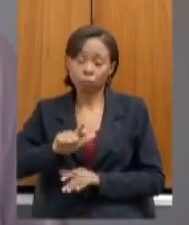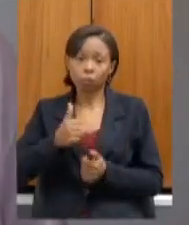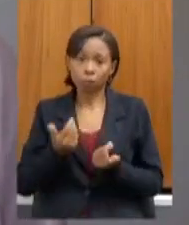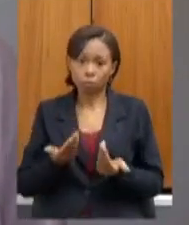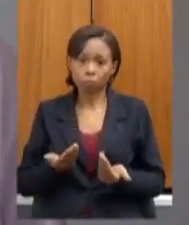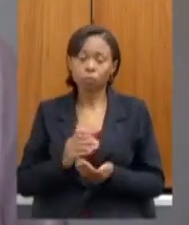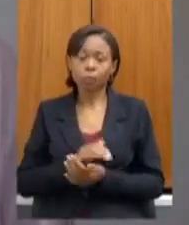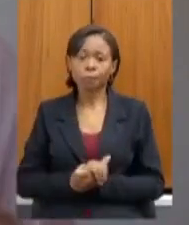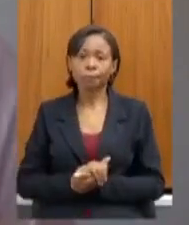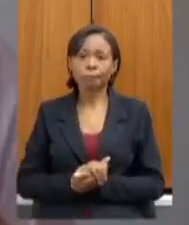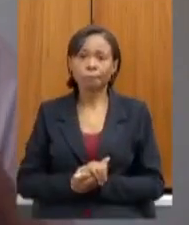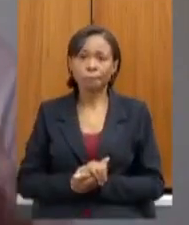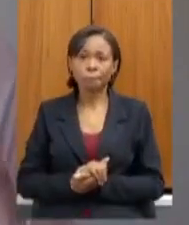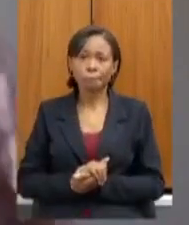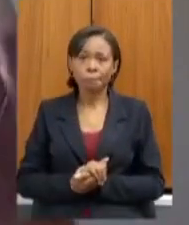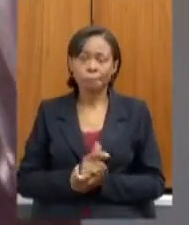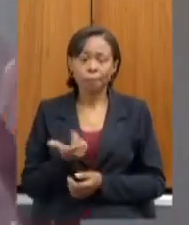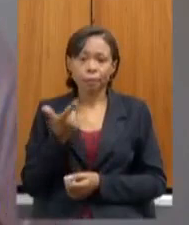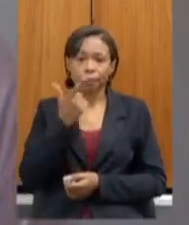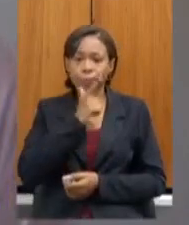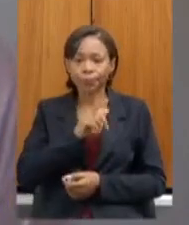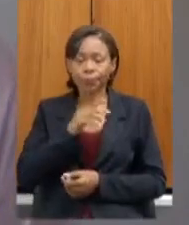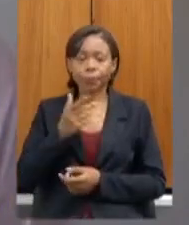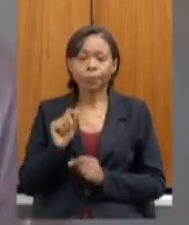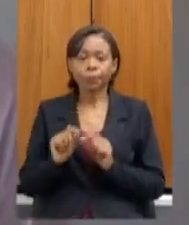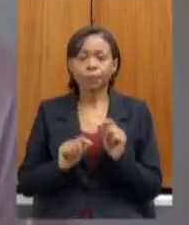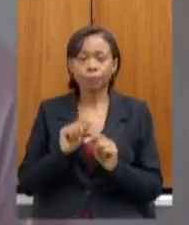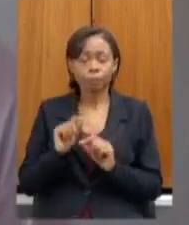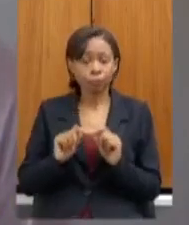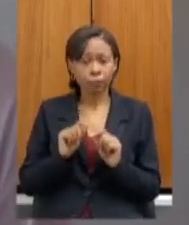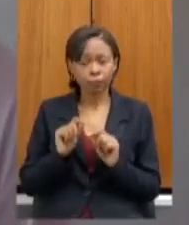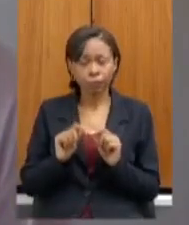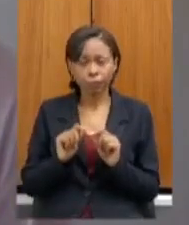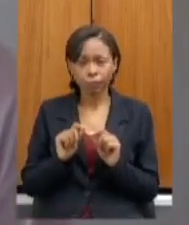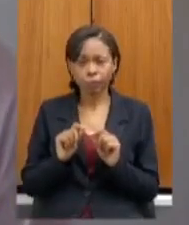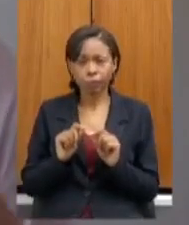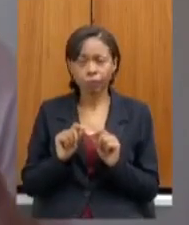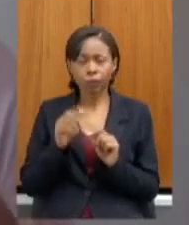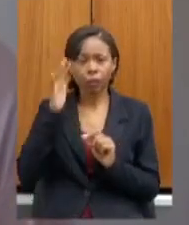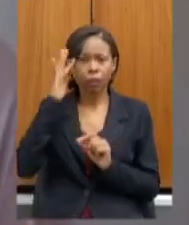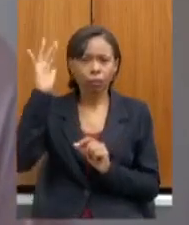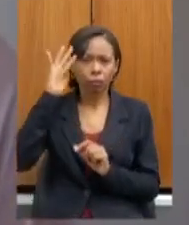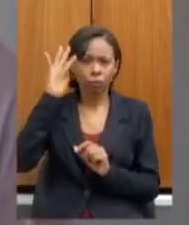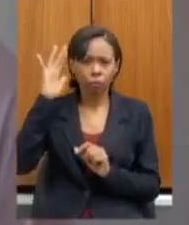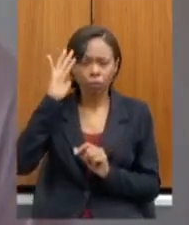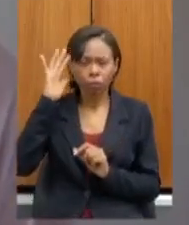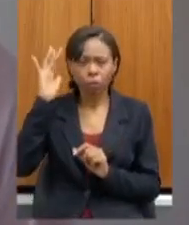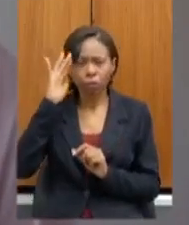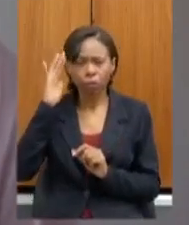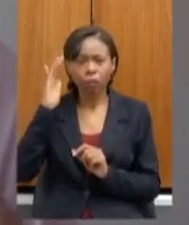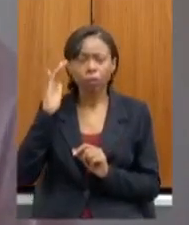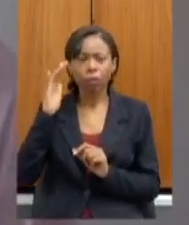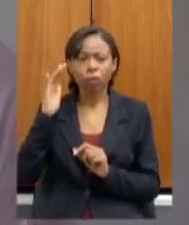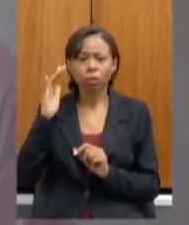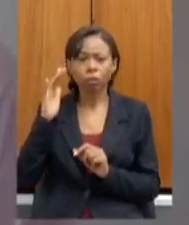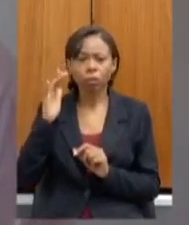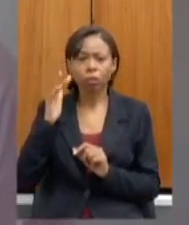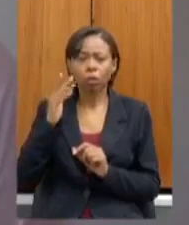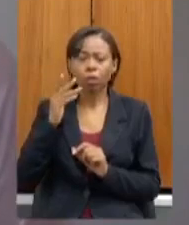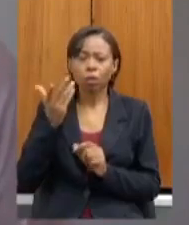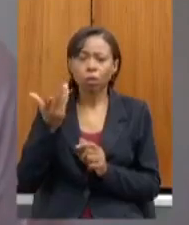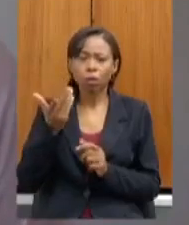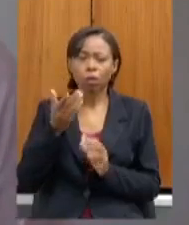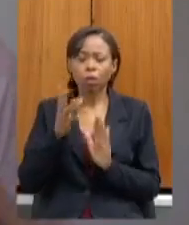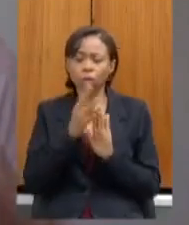a nossa alegria de conseguir já refletir um maior dinamismo nesse